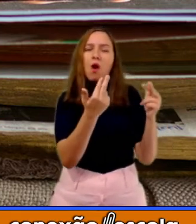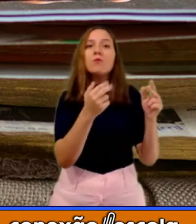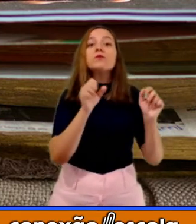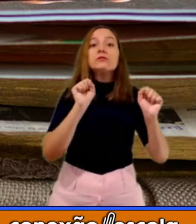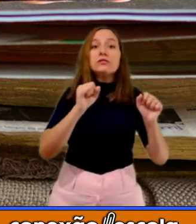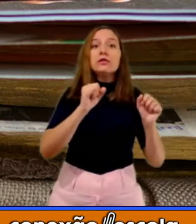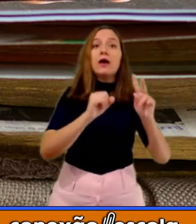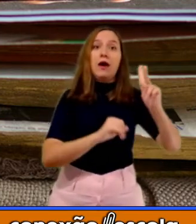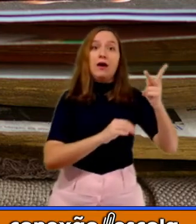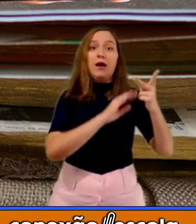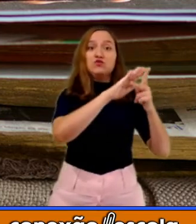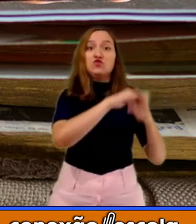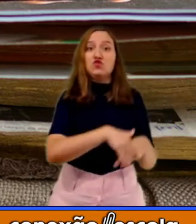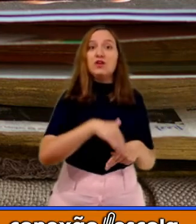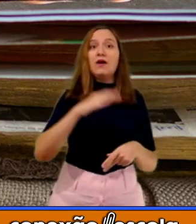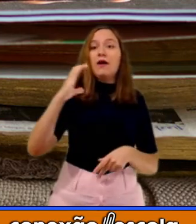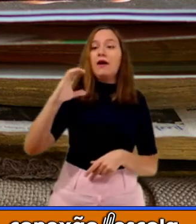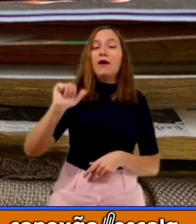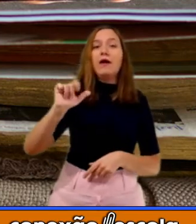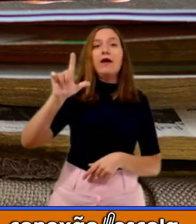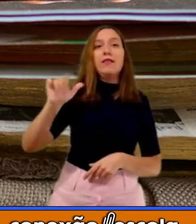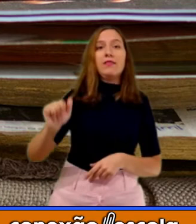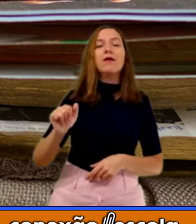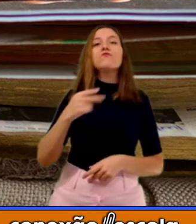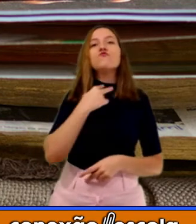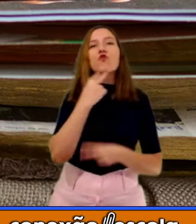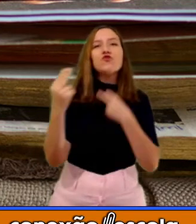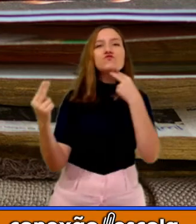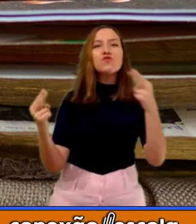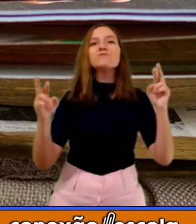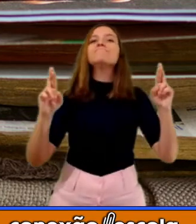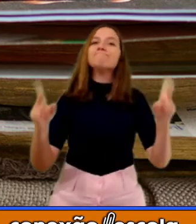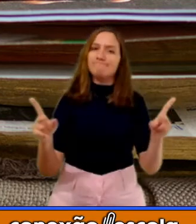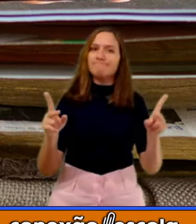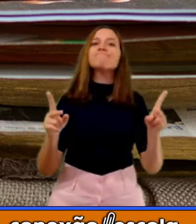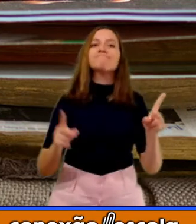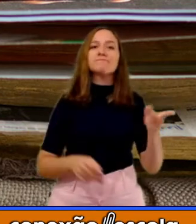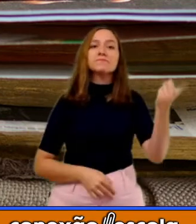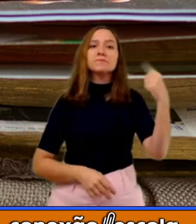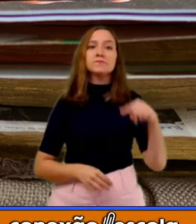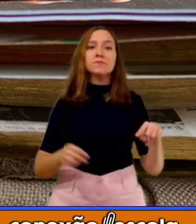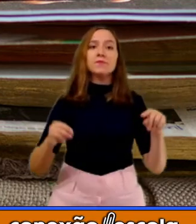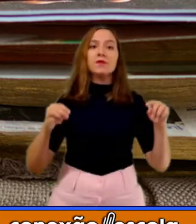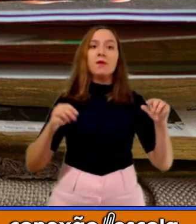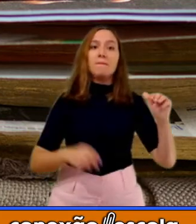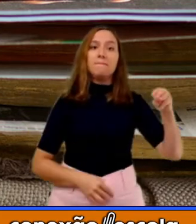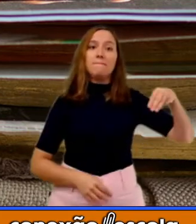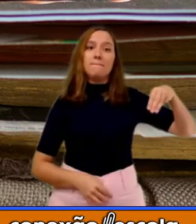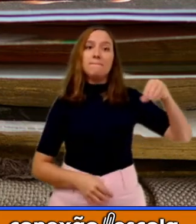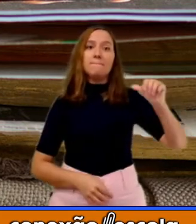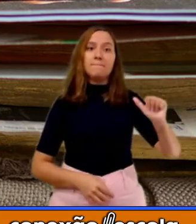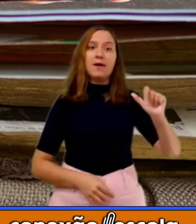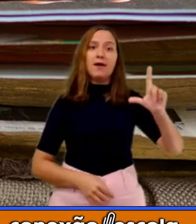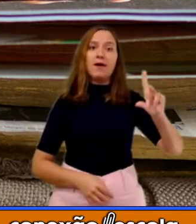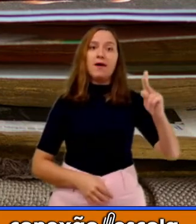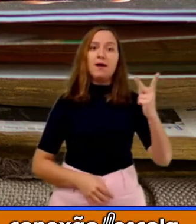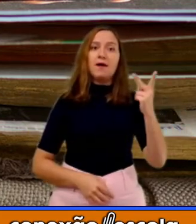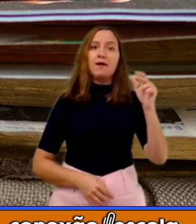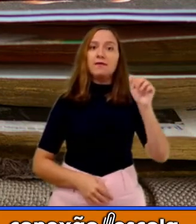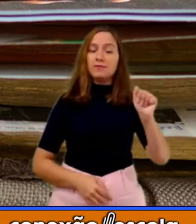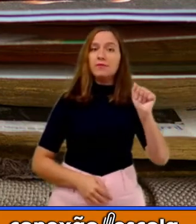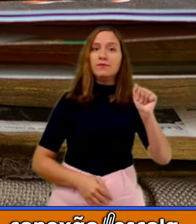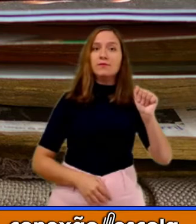muda. Ela vai ficar cala. Malha. Se eu tirar o H,